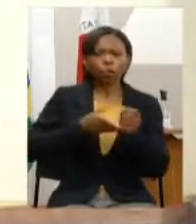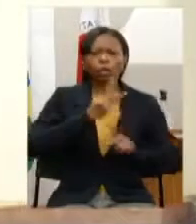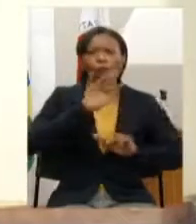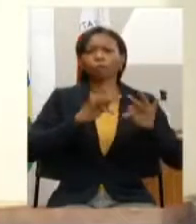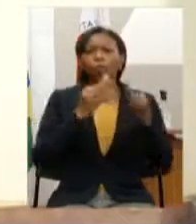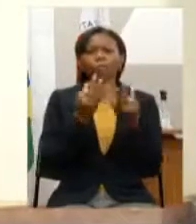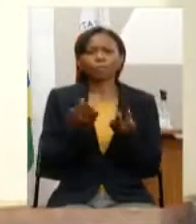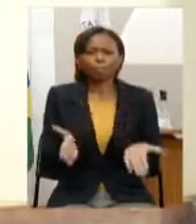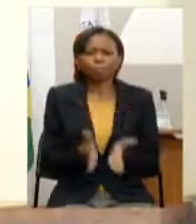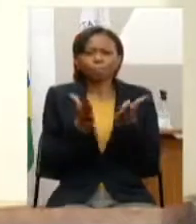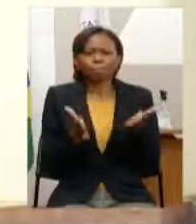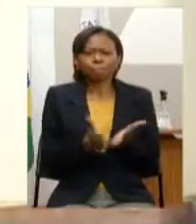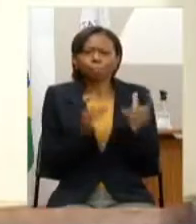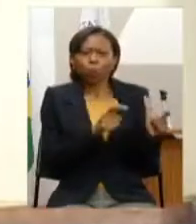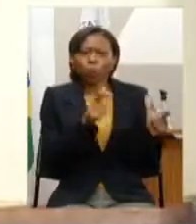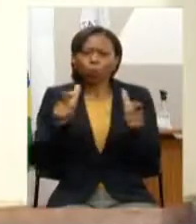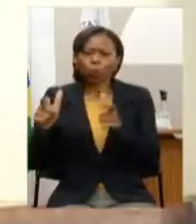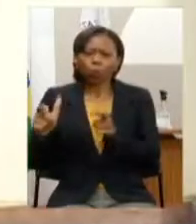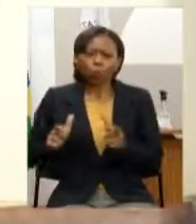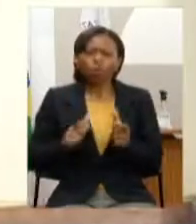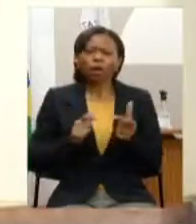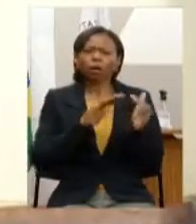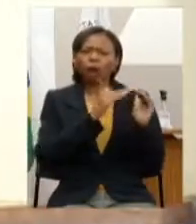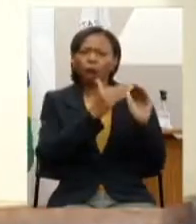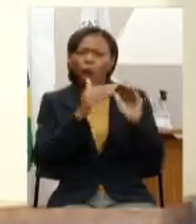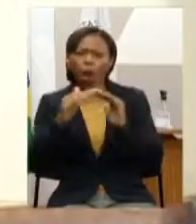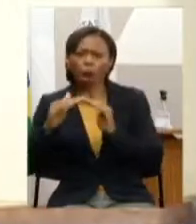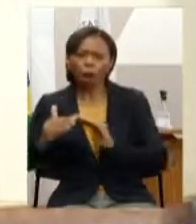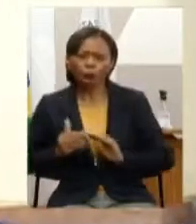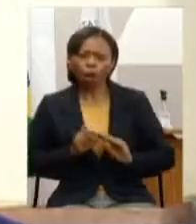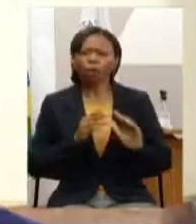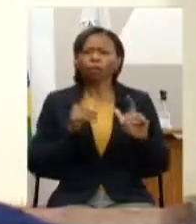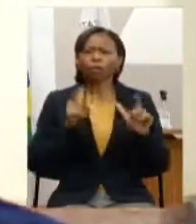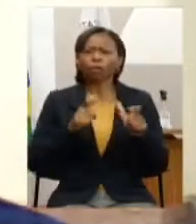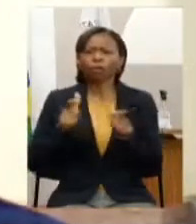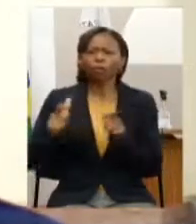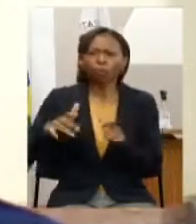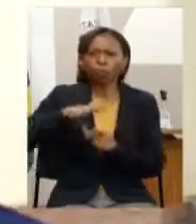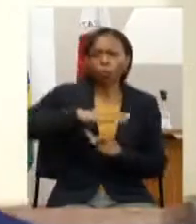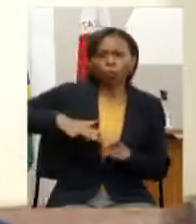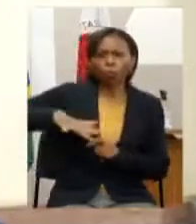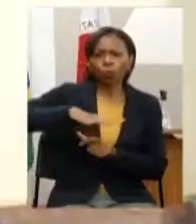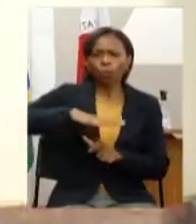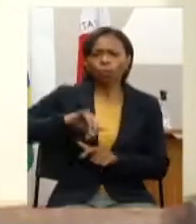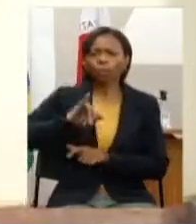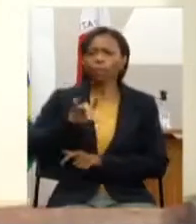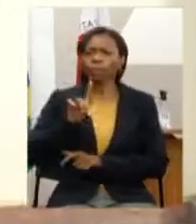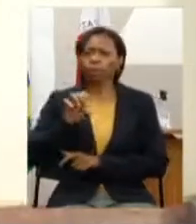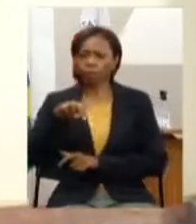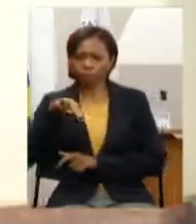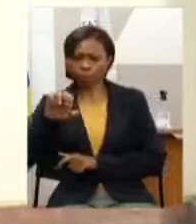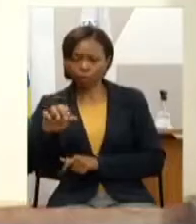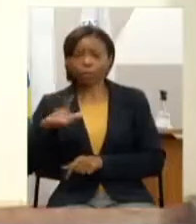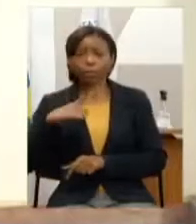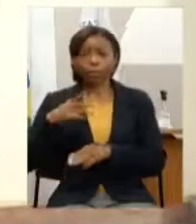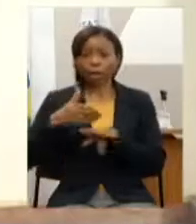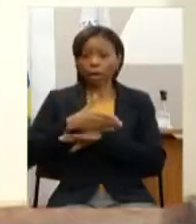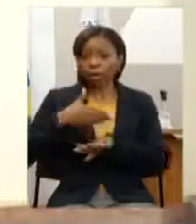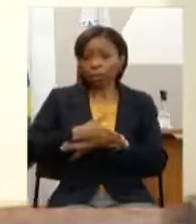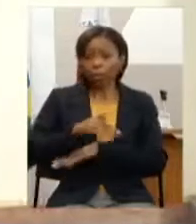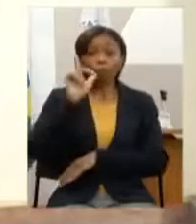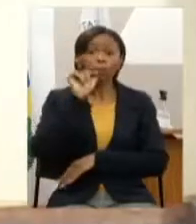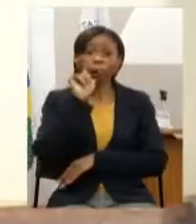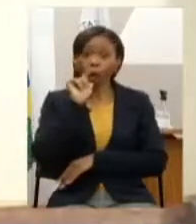residentes em comunidades que se encontram dispersas na área de abrangência do IDEM e acesso a água para consumo